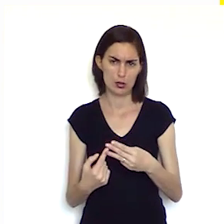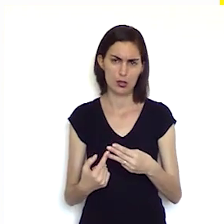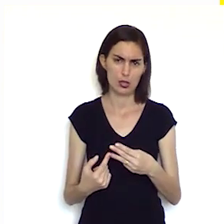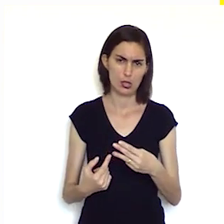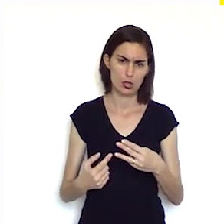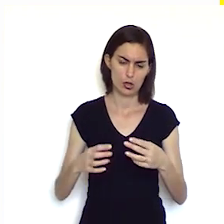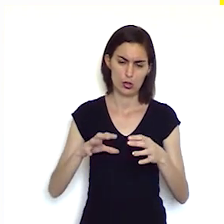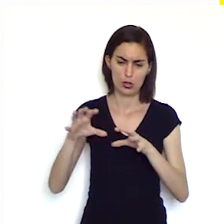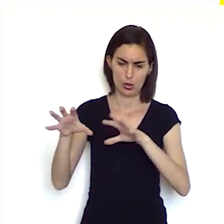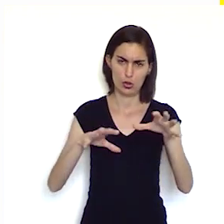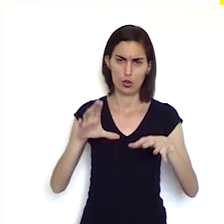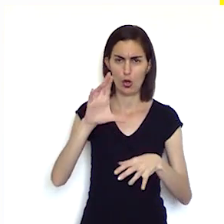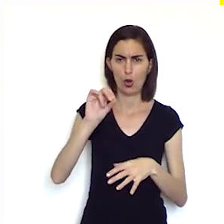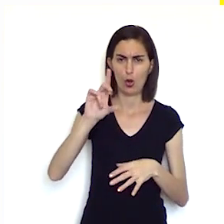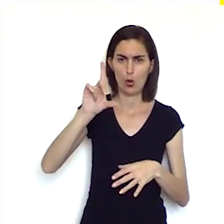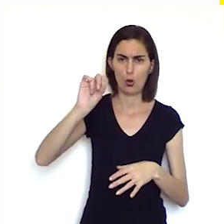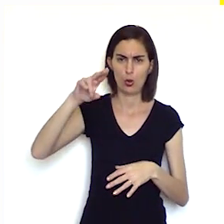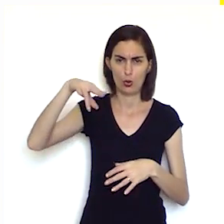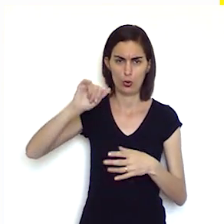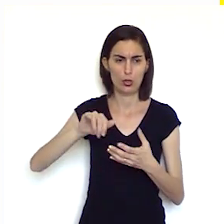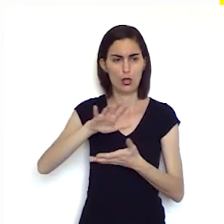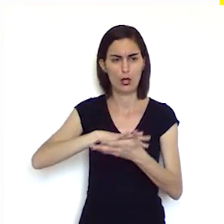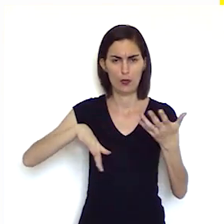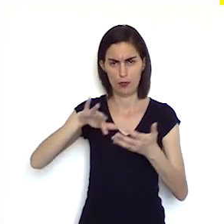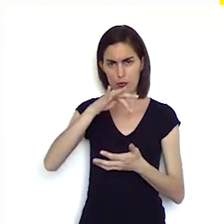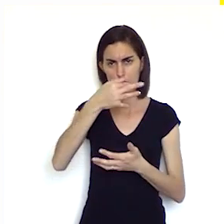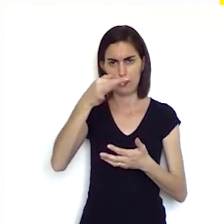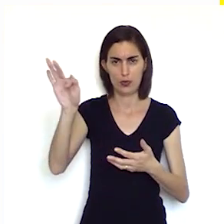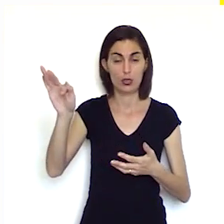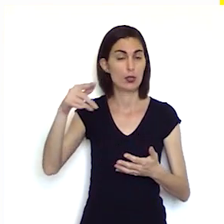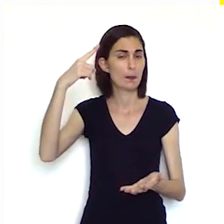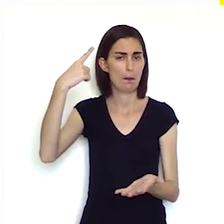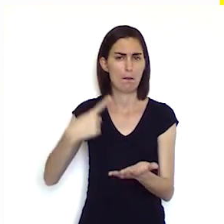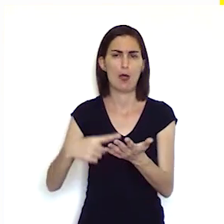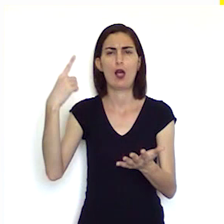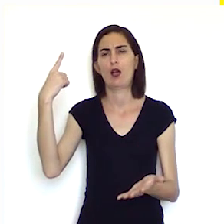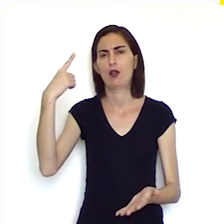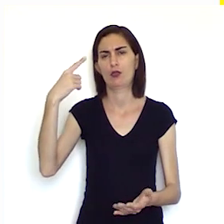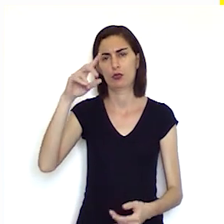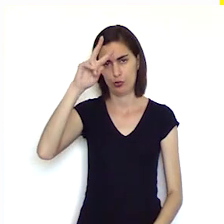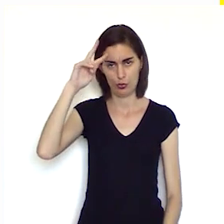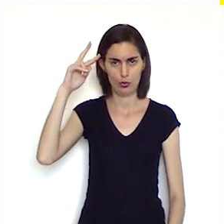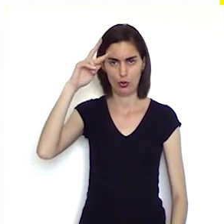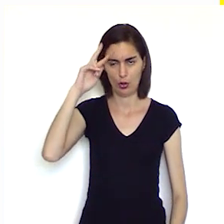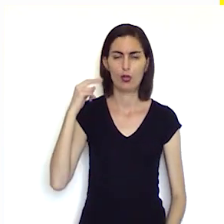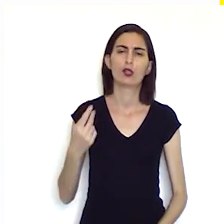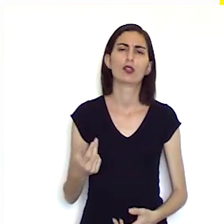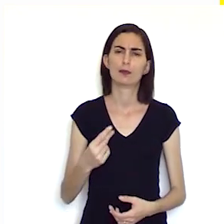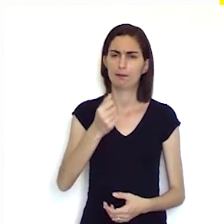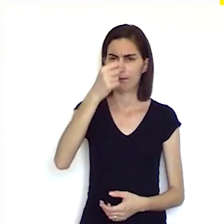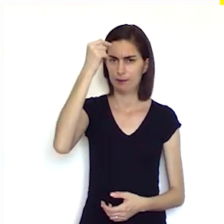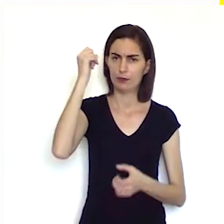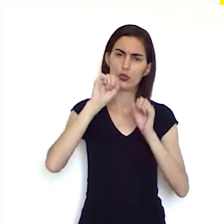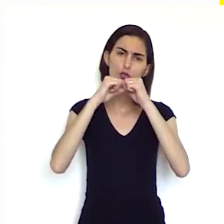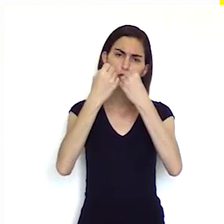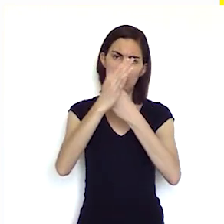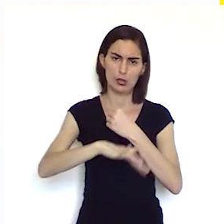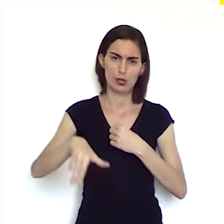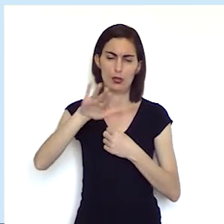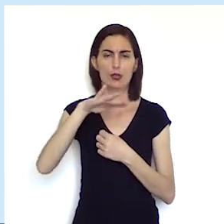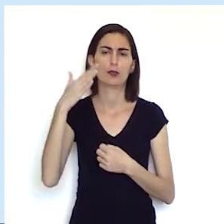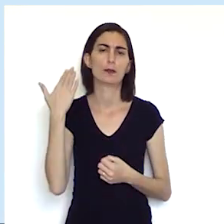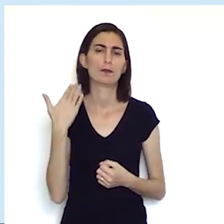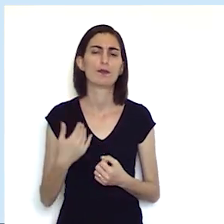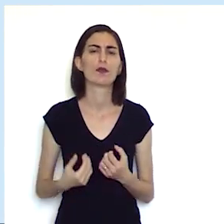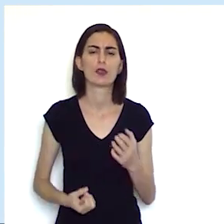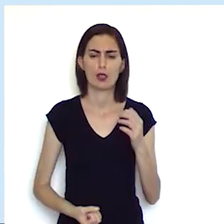dos Estados Unidos da América e a revolução francesa são dois grandes marcos da história da humanidade e da sociedade ocidental